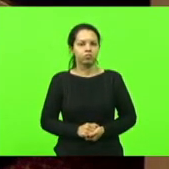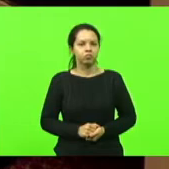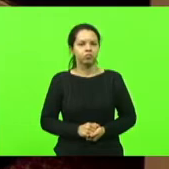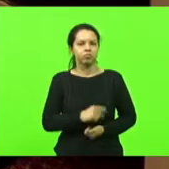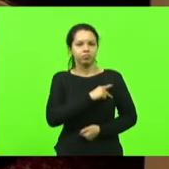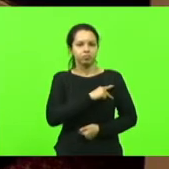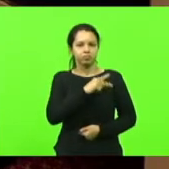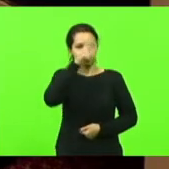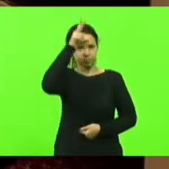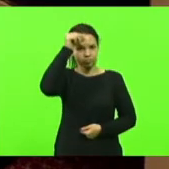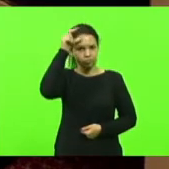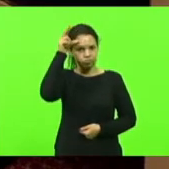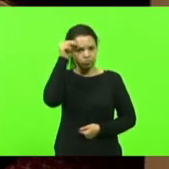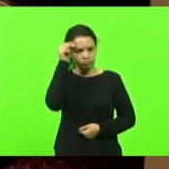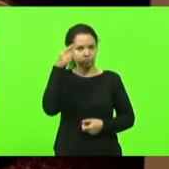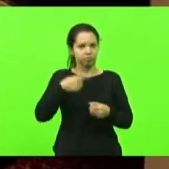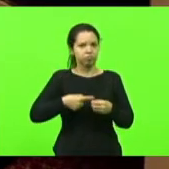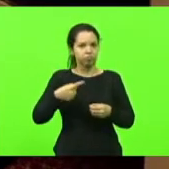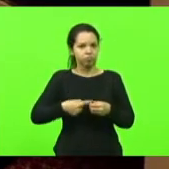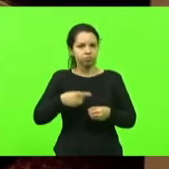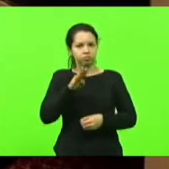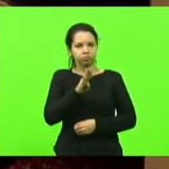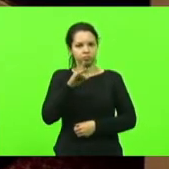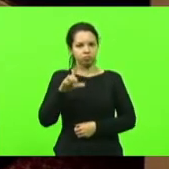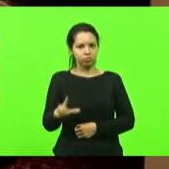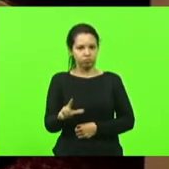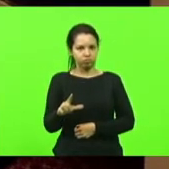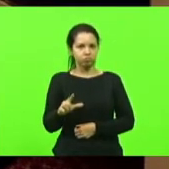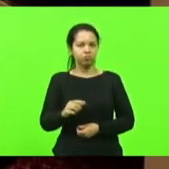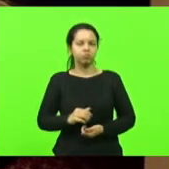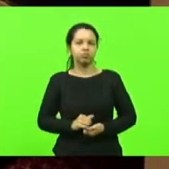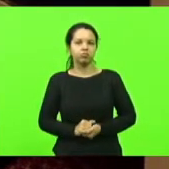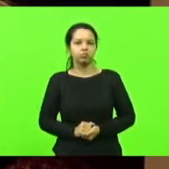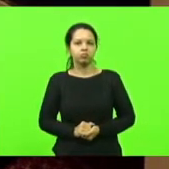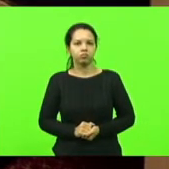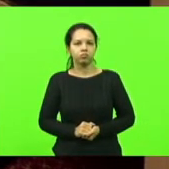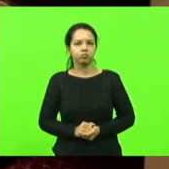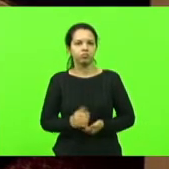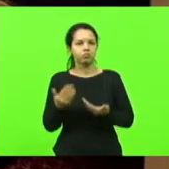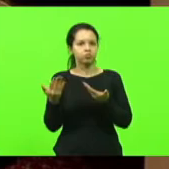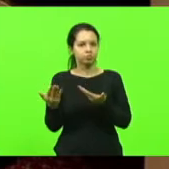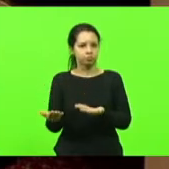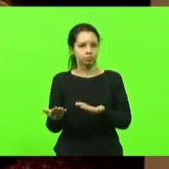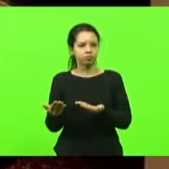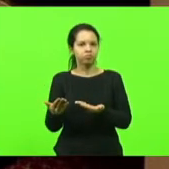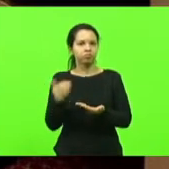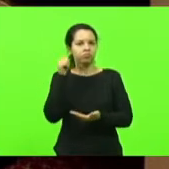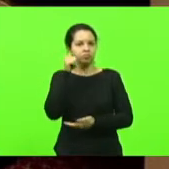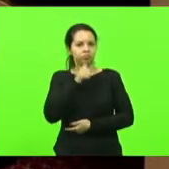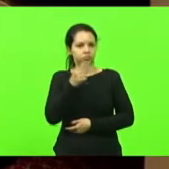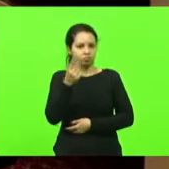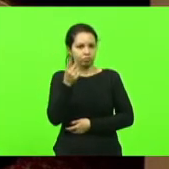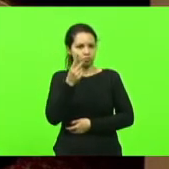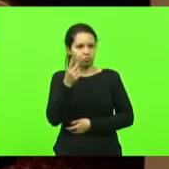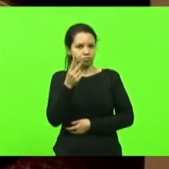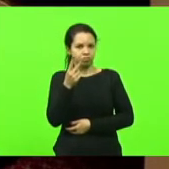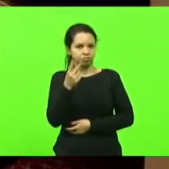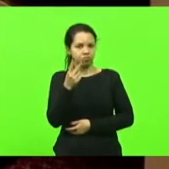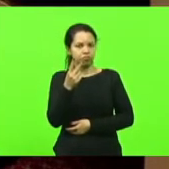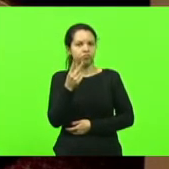prefeito do município de Blumenau, Mário Hildebrandt. Excelentíssima senhora vice-prefeita do município de Blumenau,